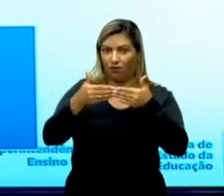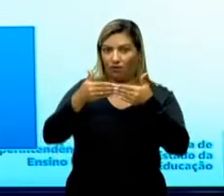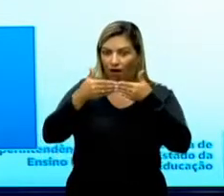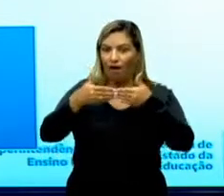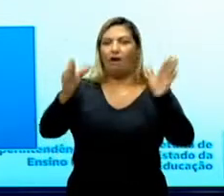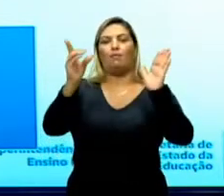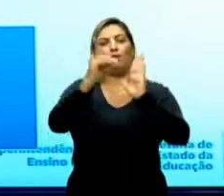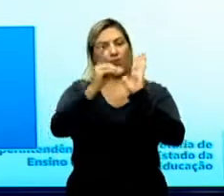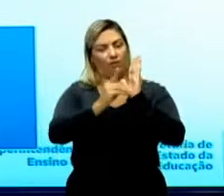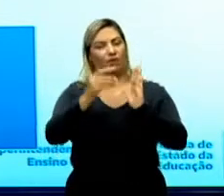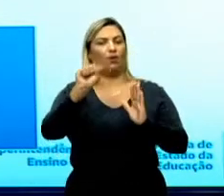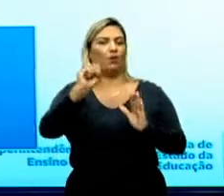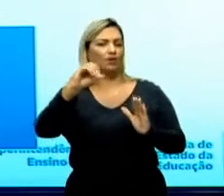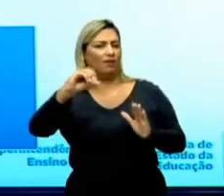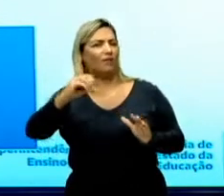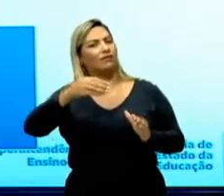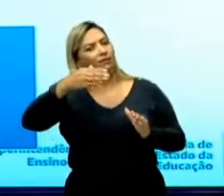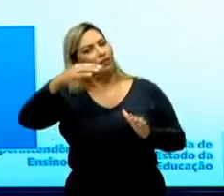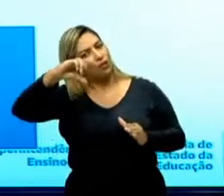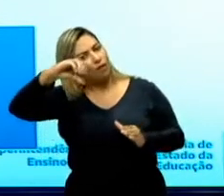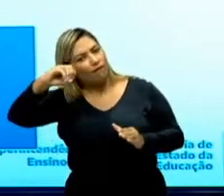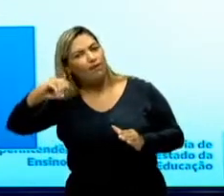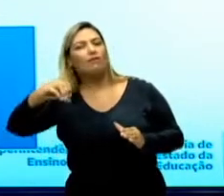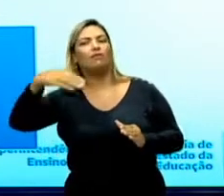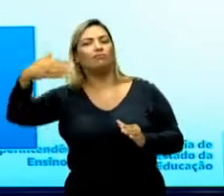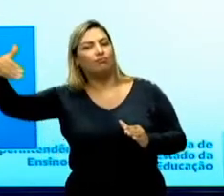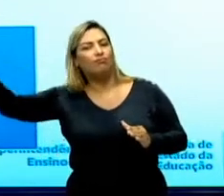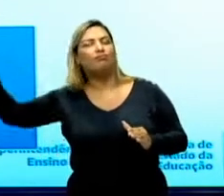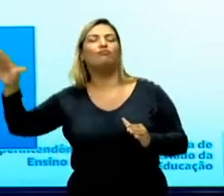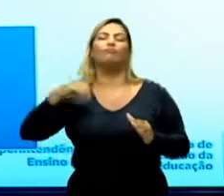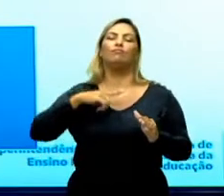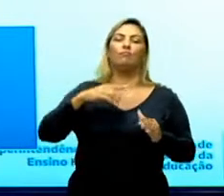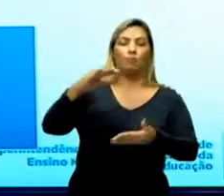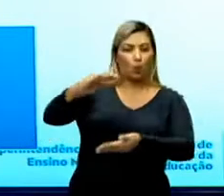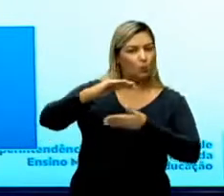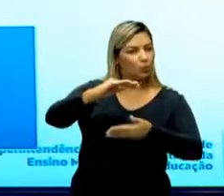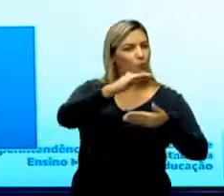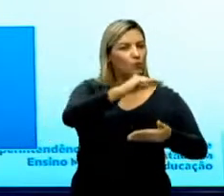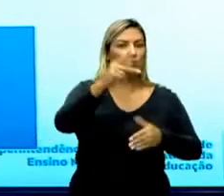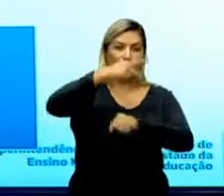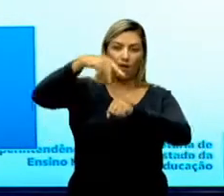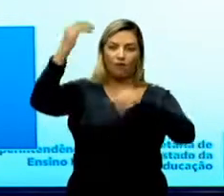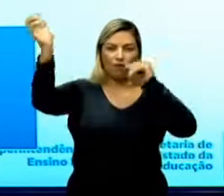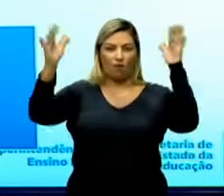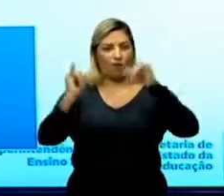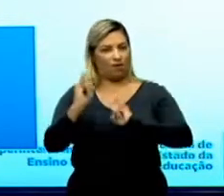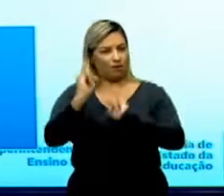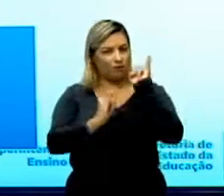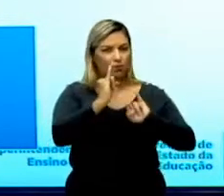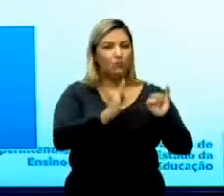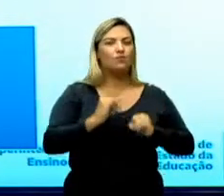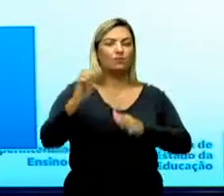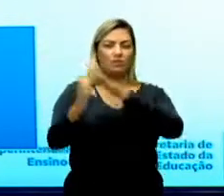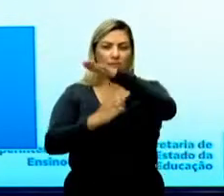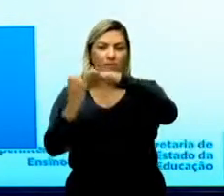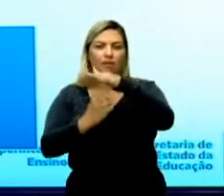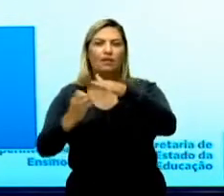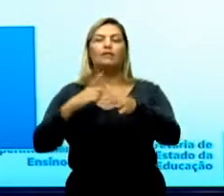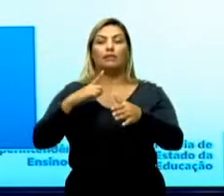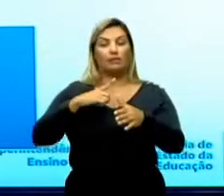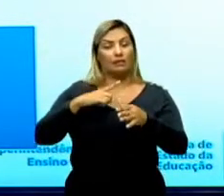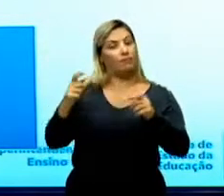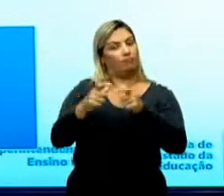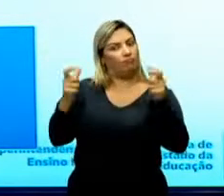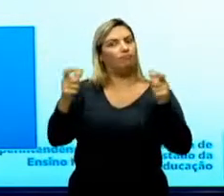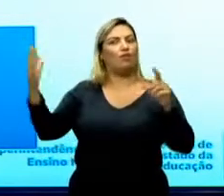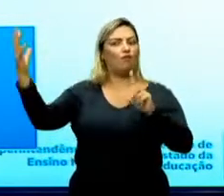partir da década de 80, 90 e os anos 2000, produtos estrangeiros, indústrias estrangeiras, passaram a ter